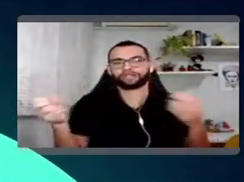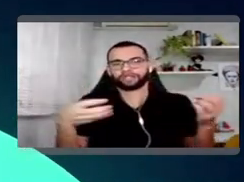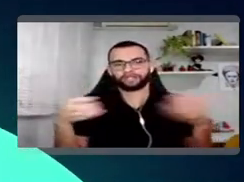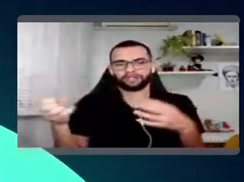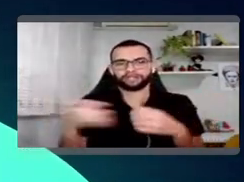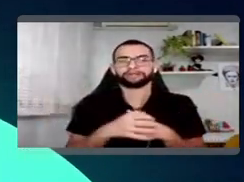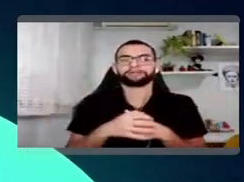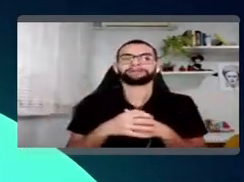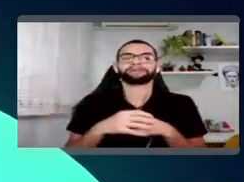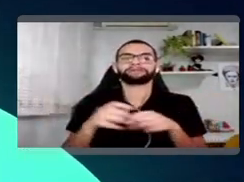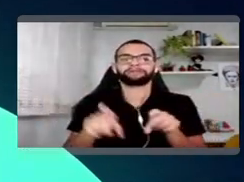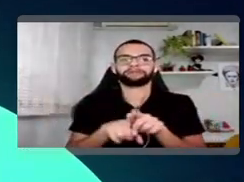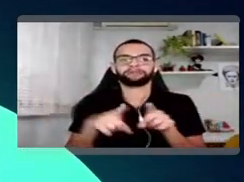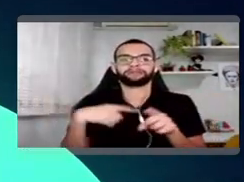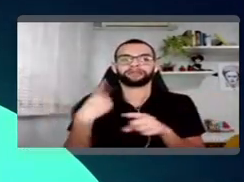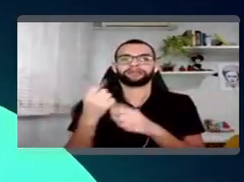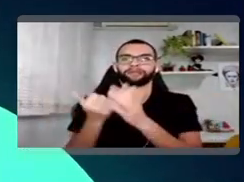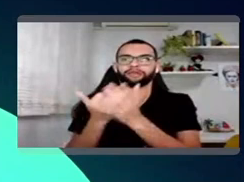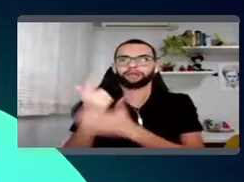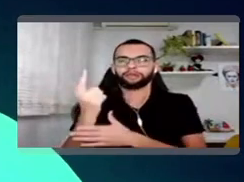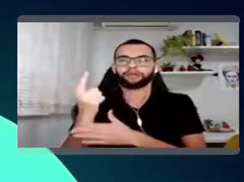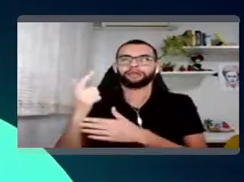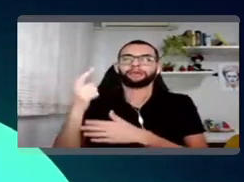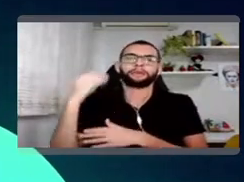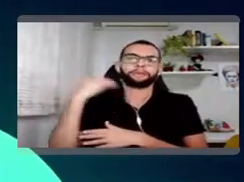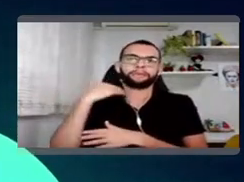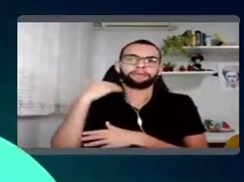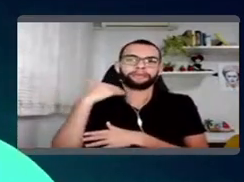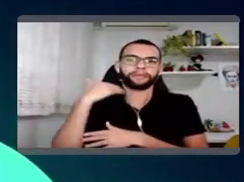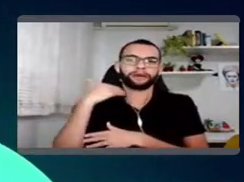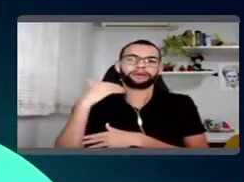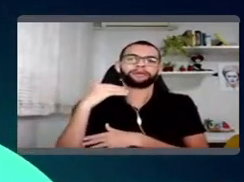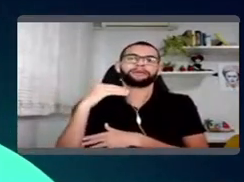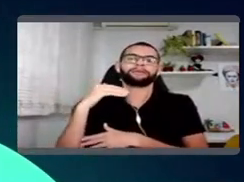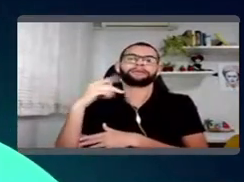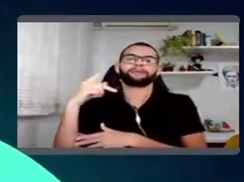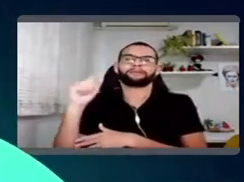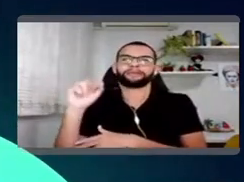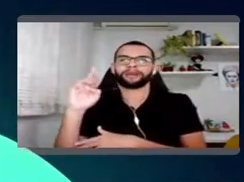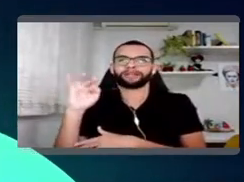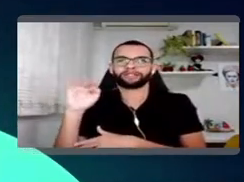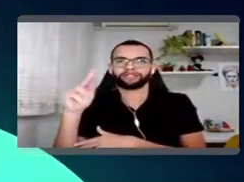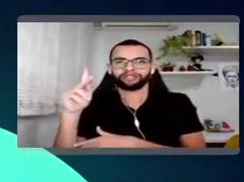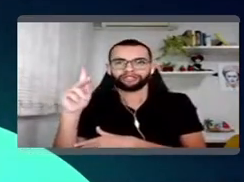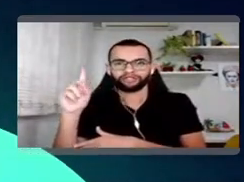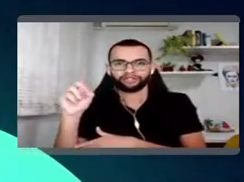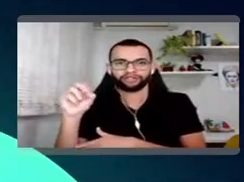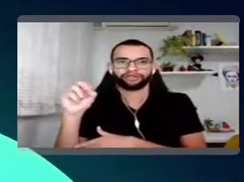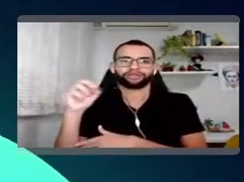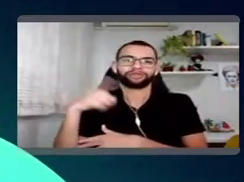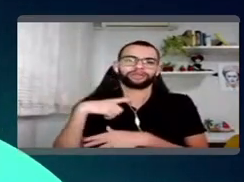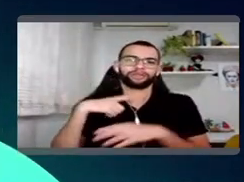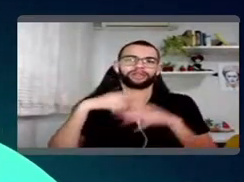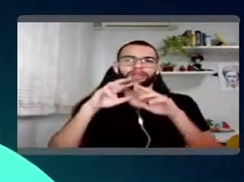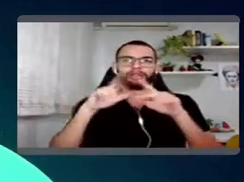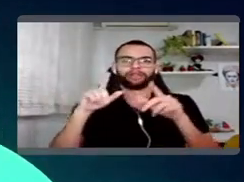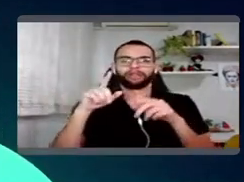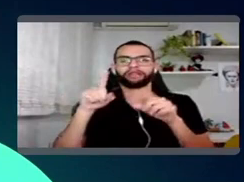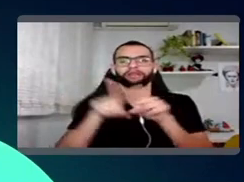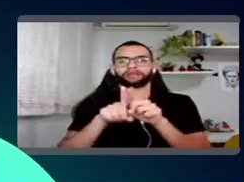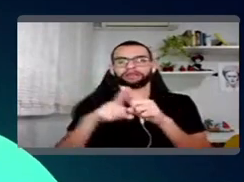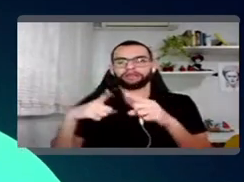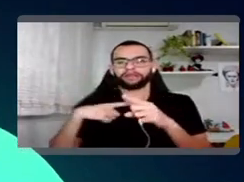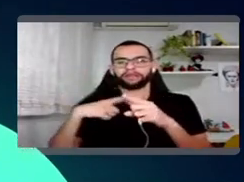Banco Paraty, do BitCapital, da Nexus, e a gente vem falando de outras inteligências artificiais, data